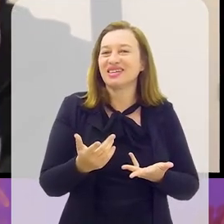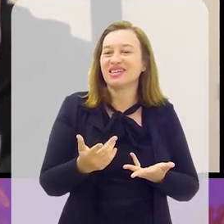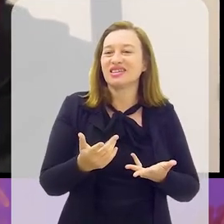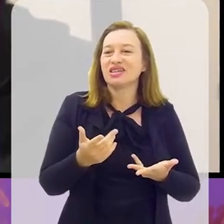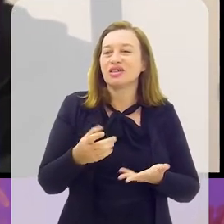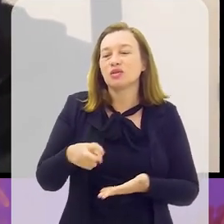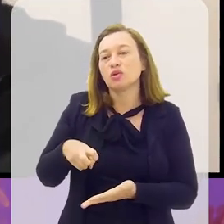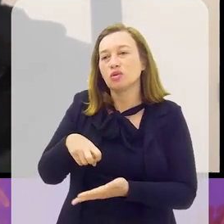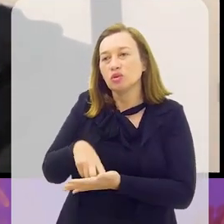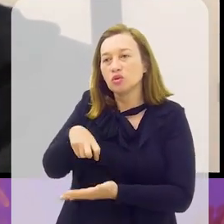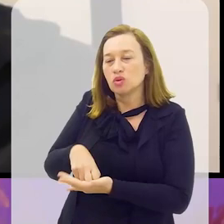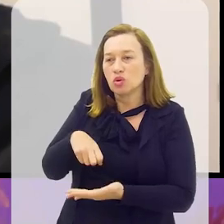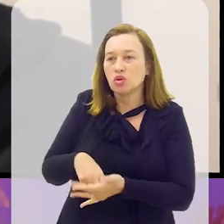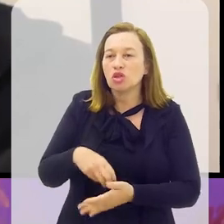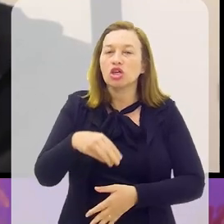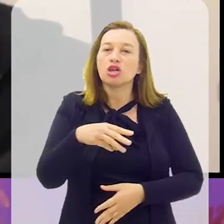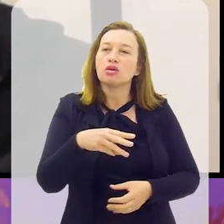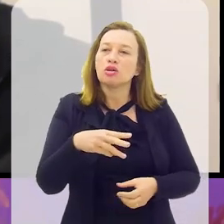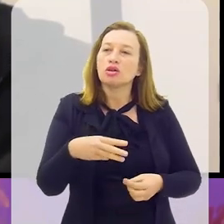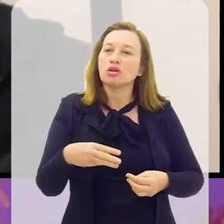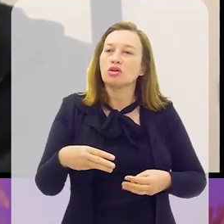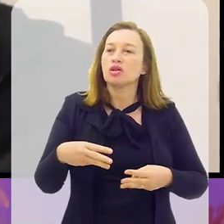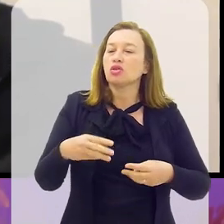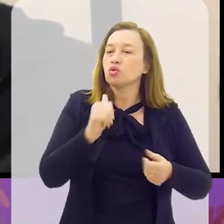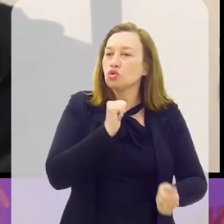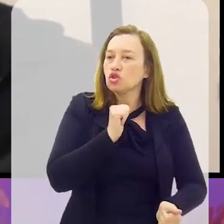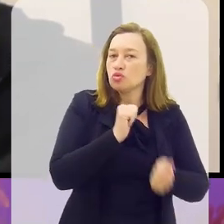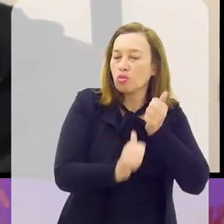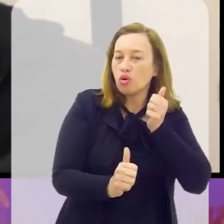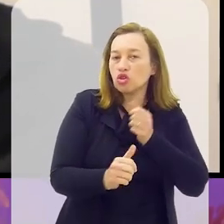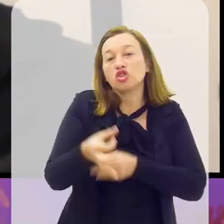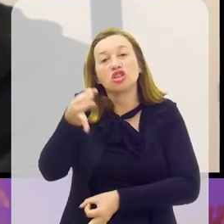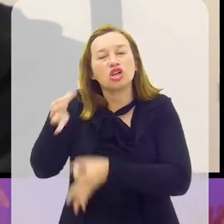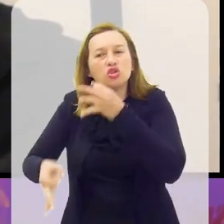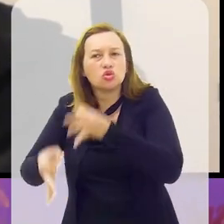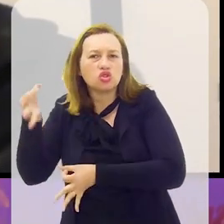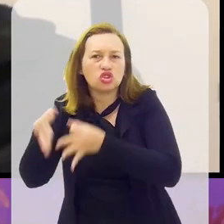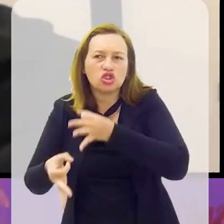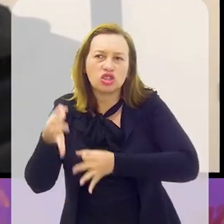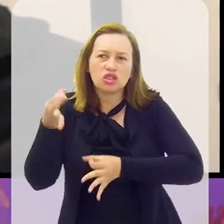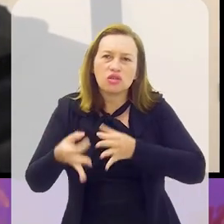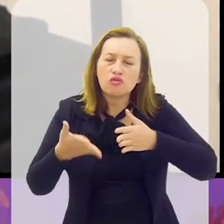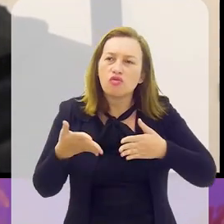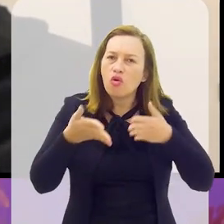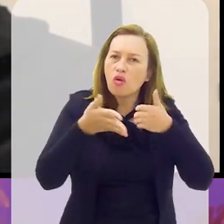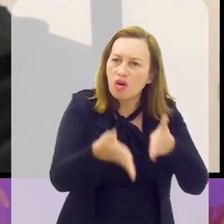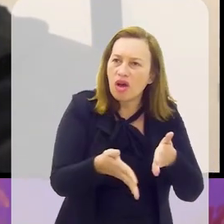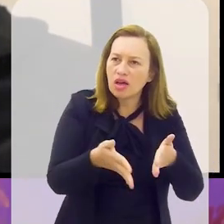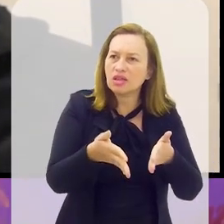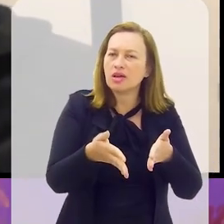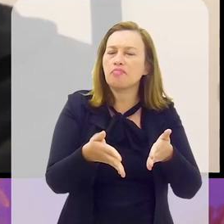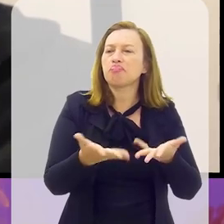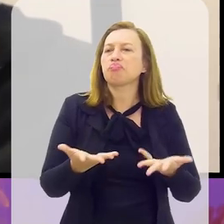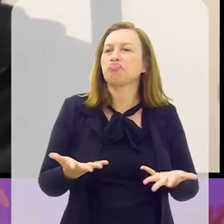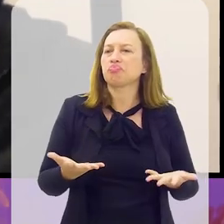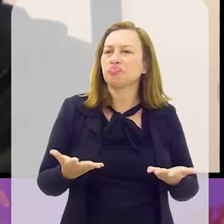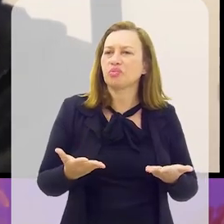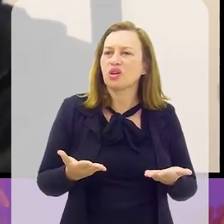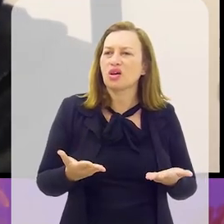inclusive, uma comissão do Ministério do Esporte e do Ministério da Justiça destinada justamente a